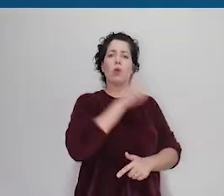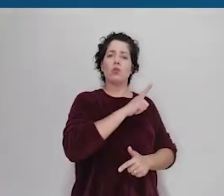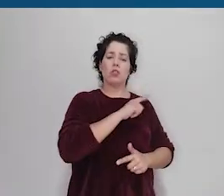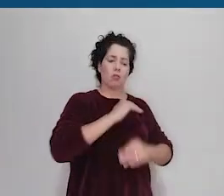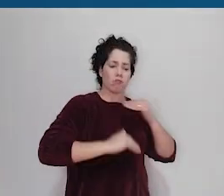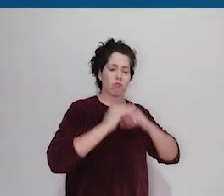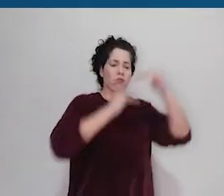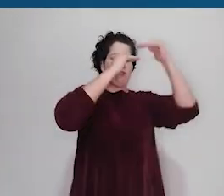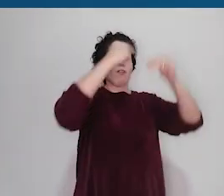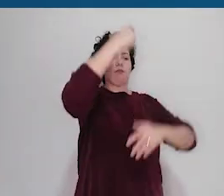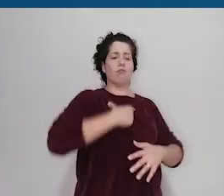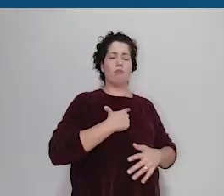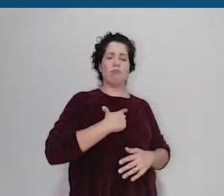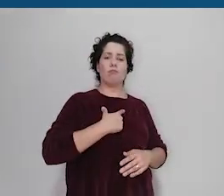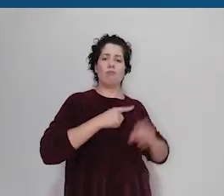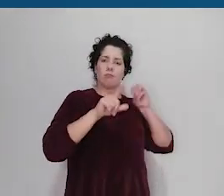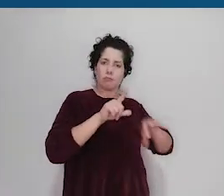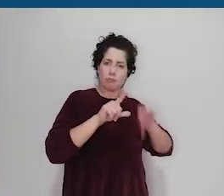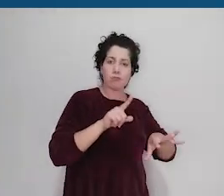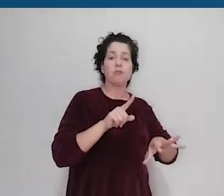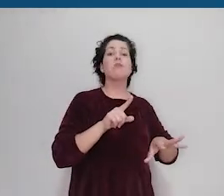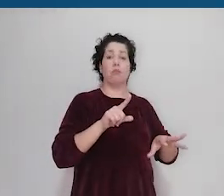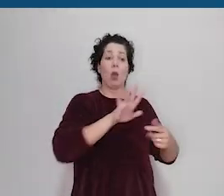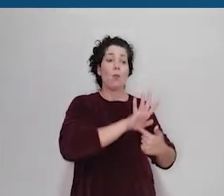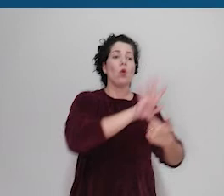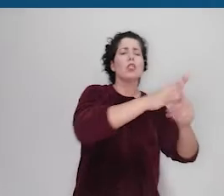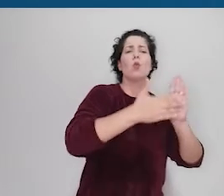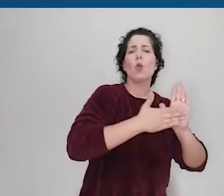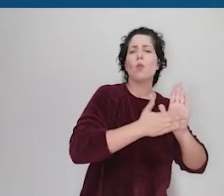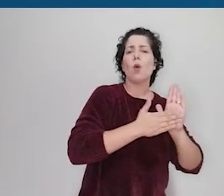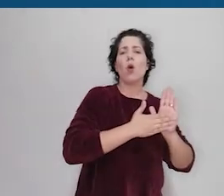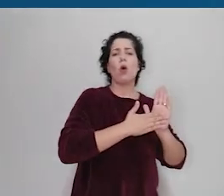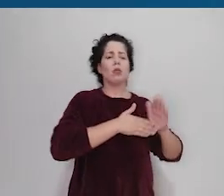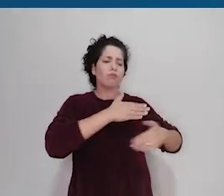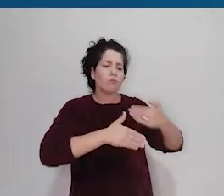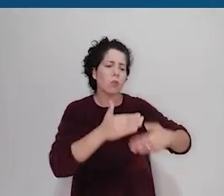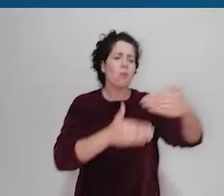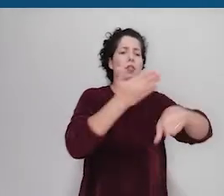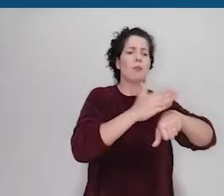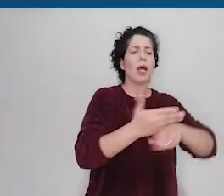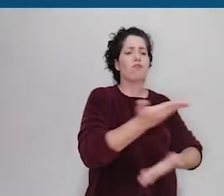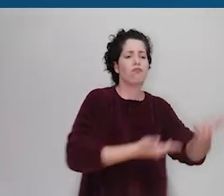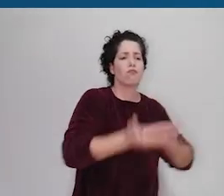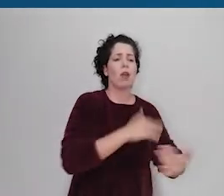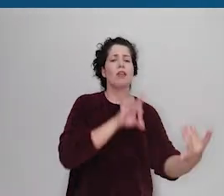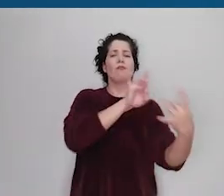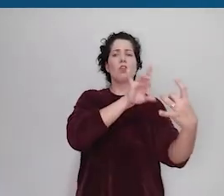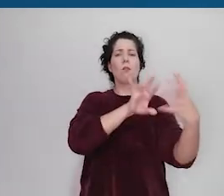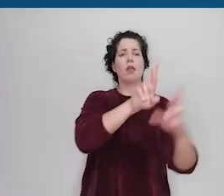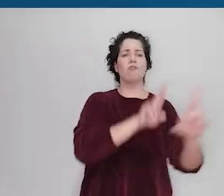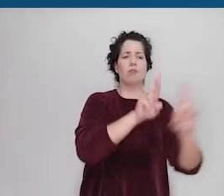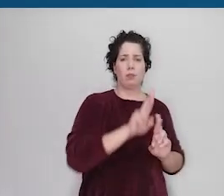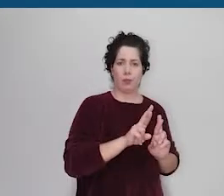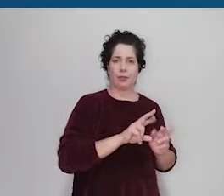discente, considerando a proposta inicial, seu desenvolvimento e resultados alcançados até